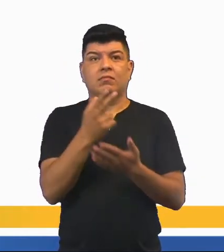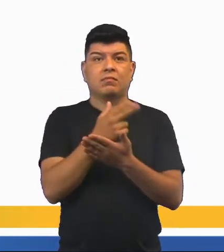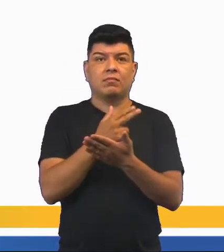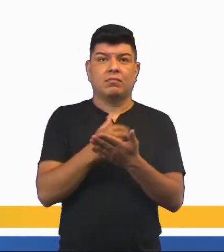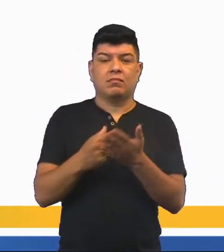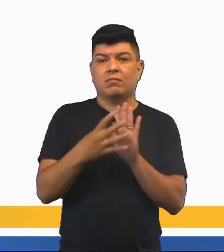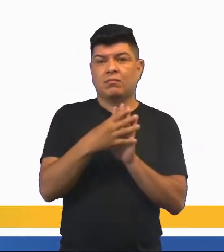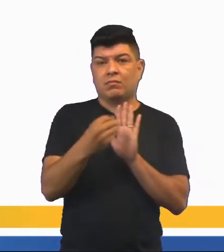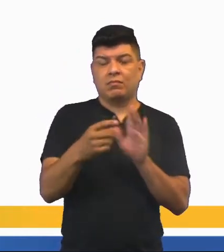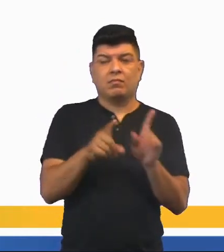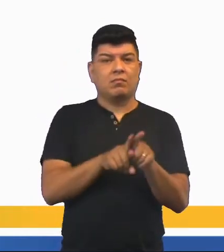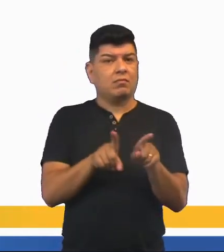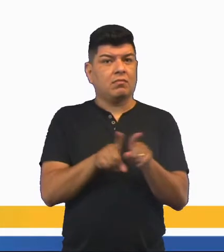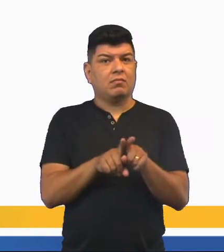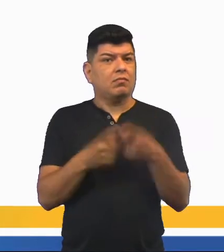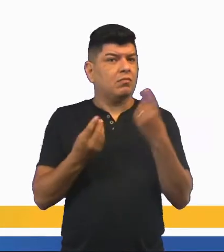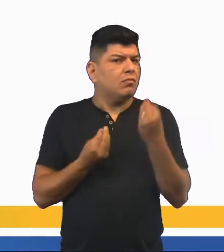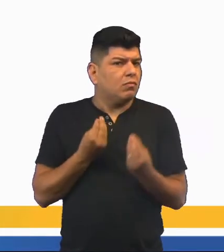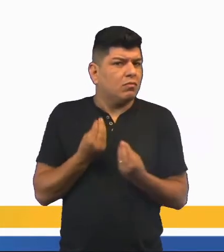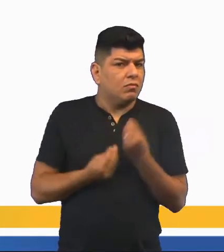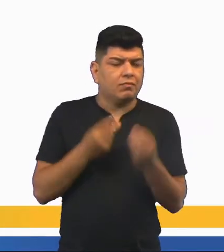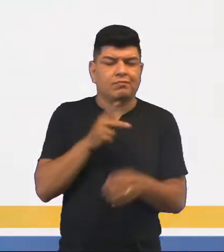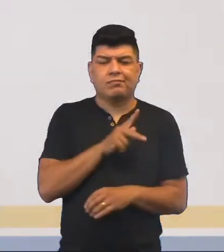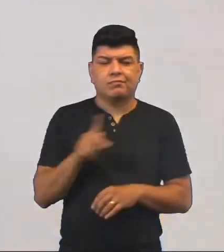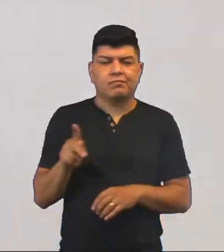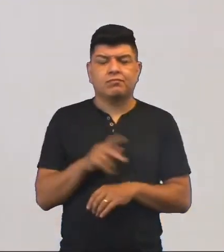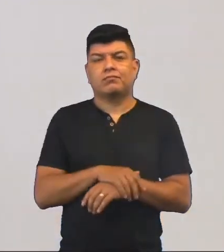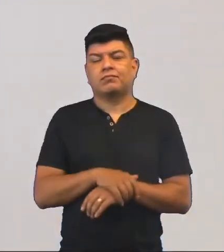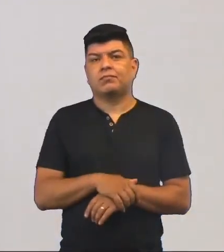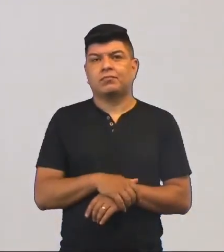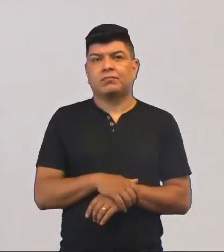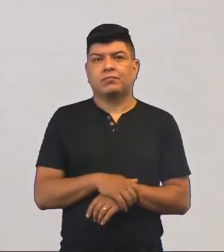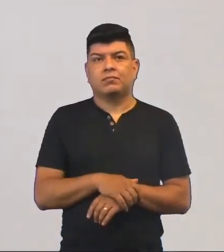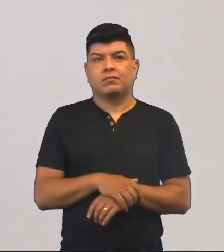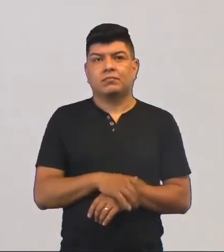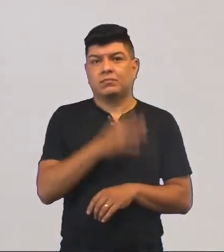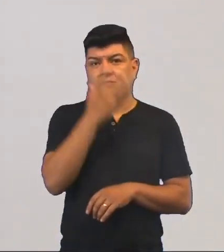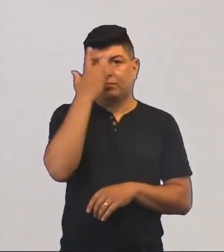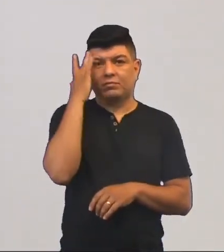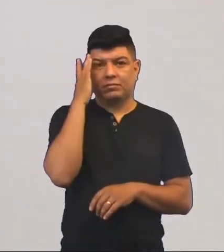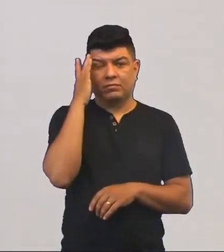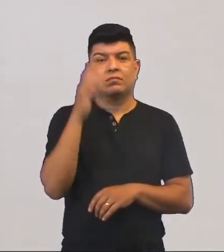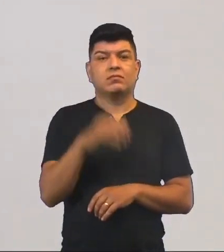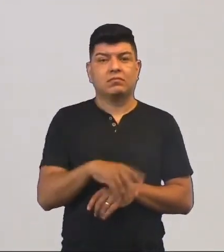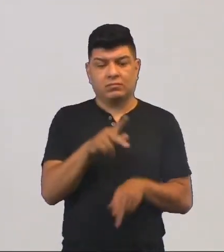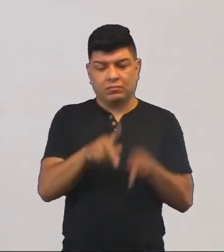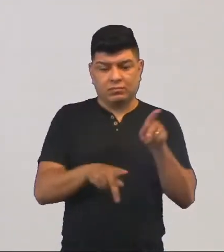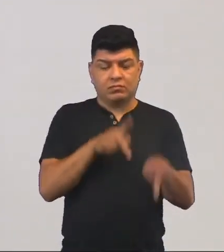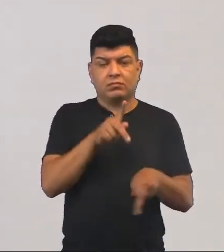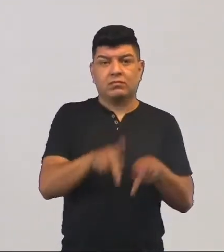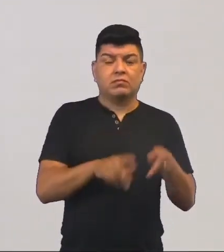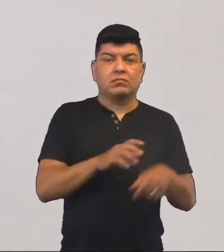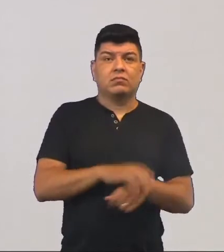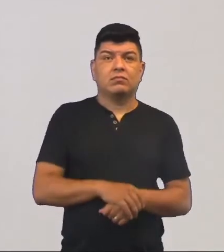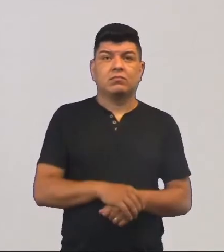ou simbólicas. Como é isso, professora? As pessoas, né? O povo